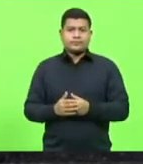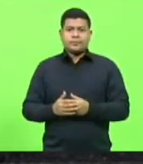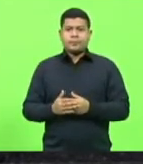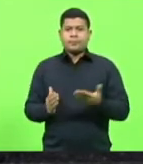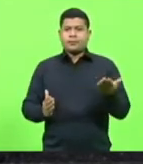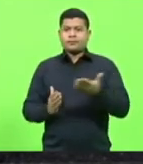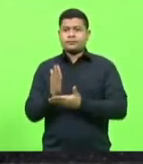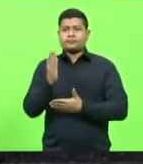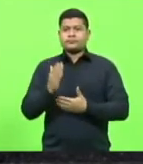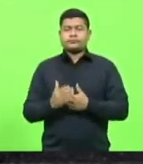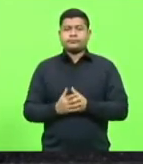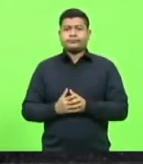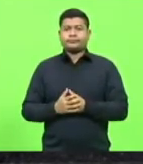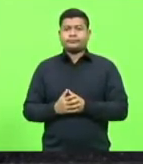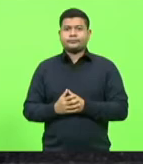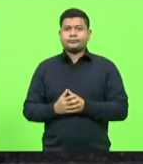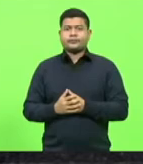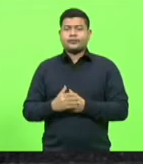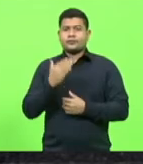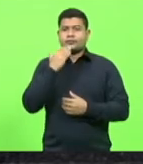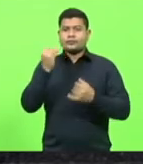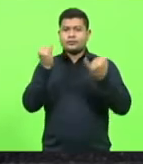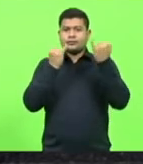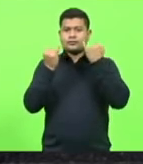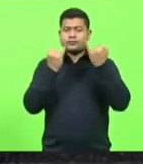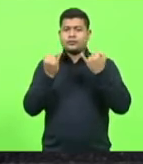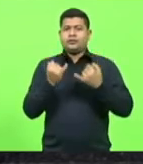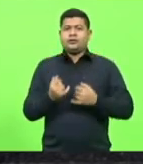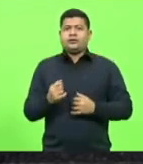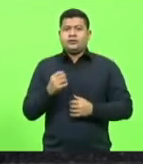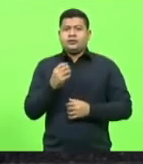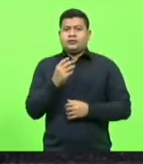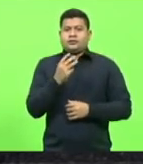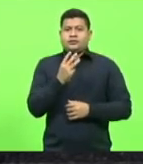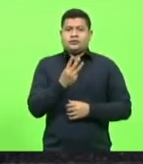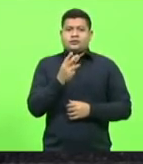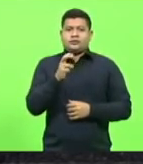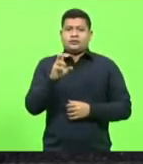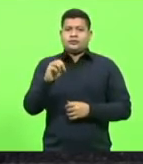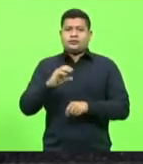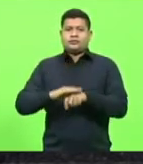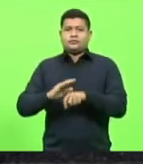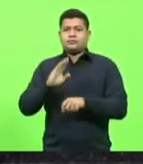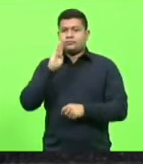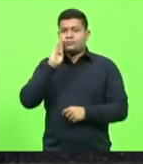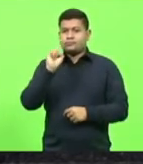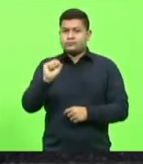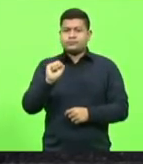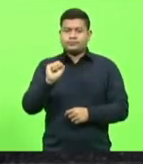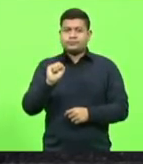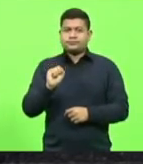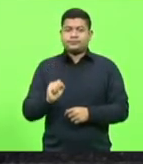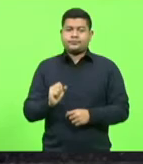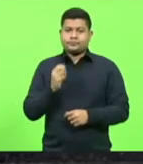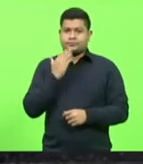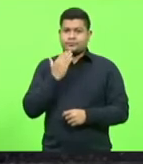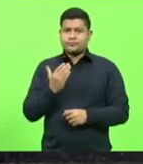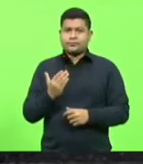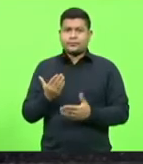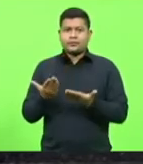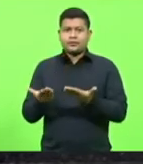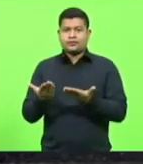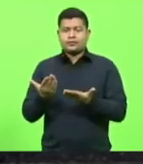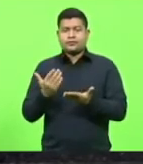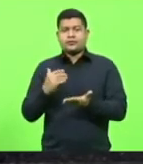Aprovado. Pedido de informação número 350. Deputado Bruno de Souza. Solicitando ao secretário de Estado da Educação